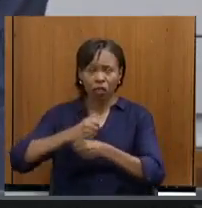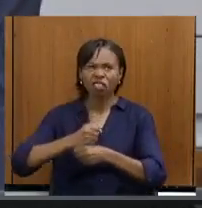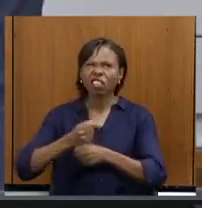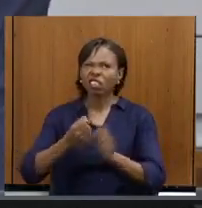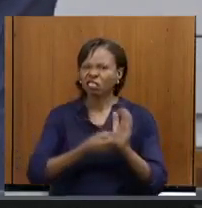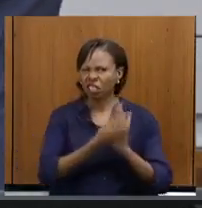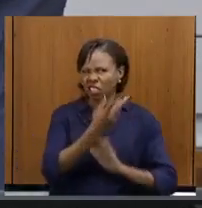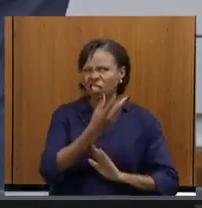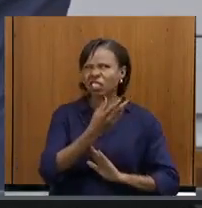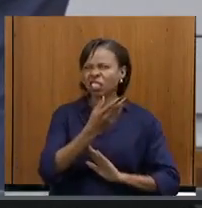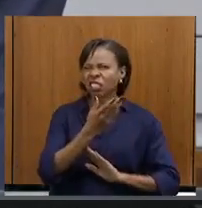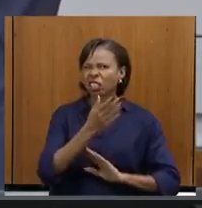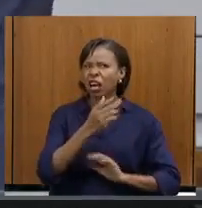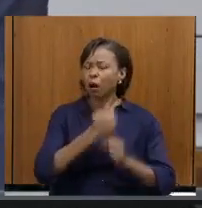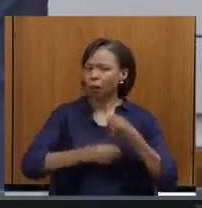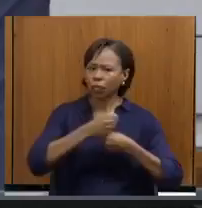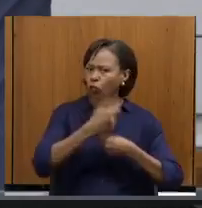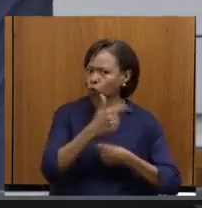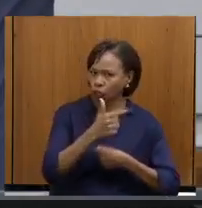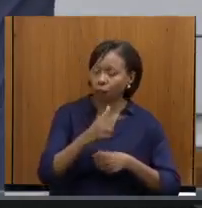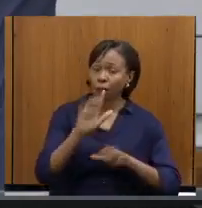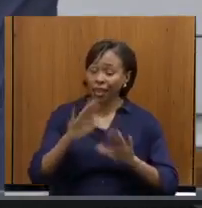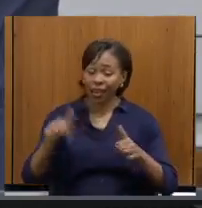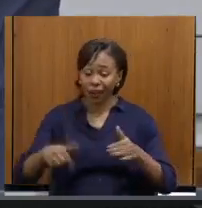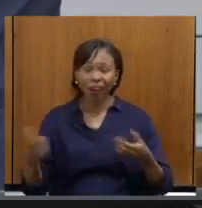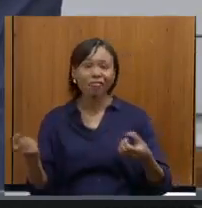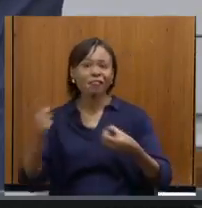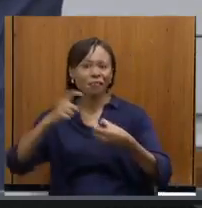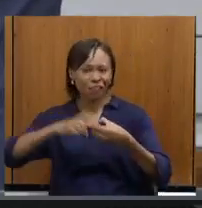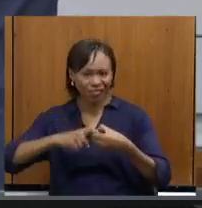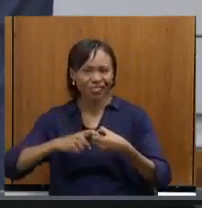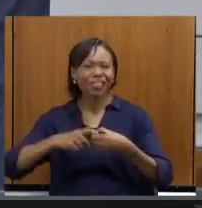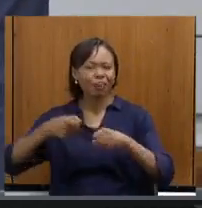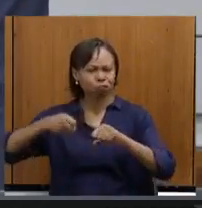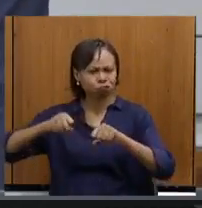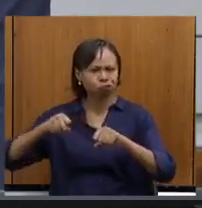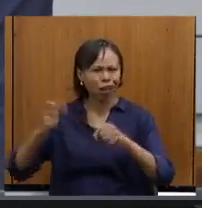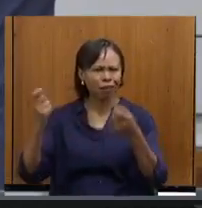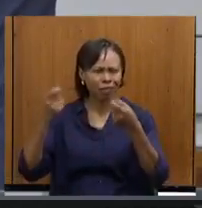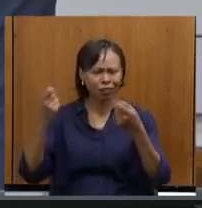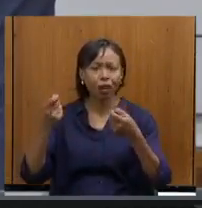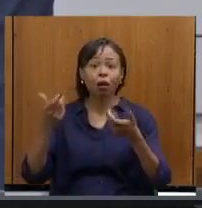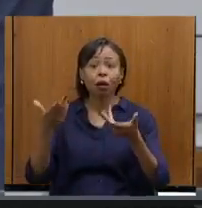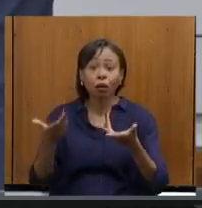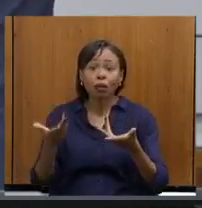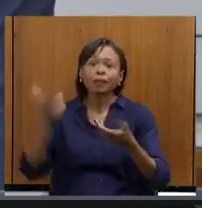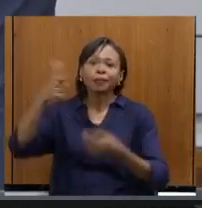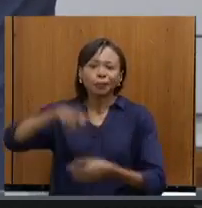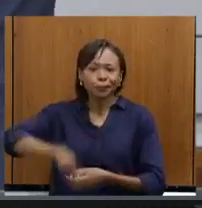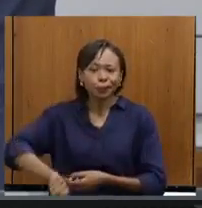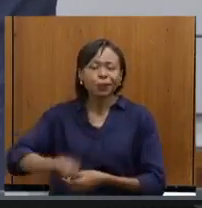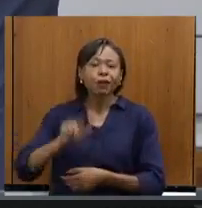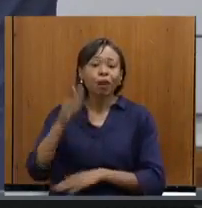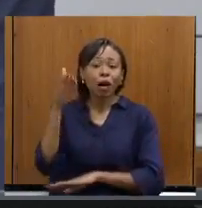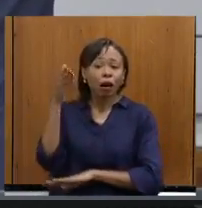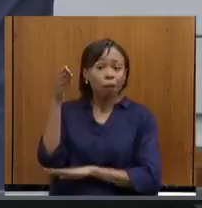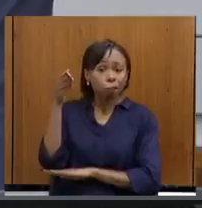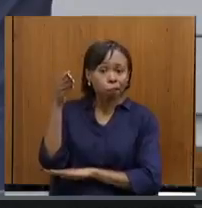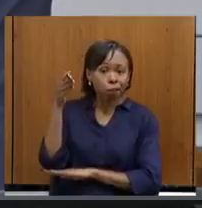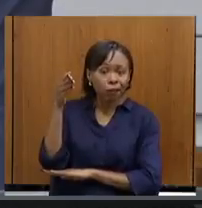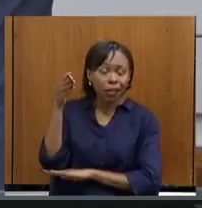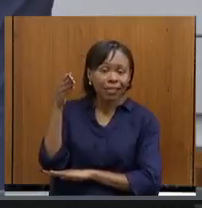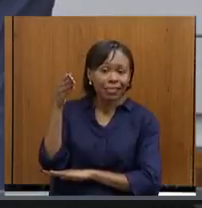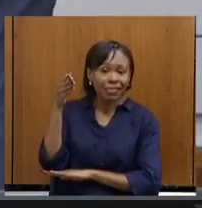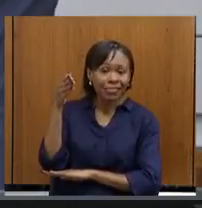ano passado, mas esse ano retornou. E a mesma coisa, nós tivemos os hotéis também, não só da cidade de Araxá, mas toda a região.